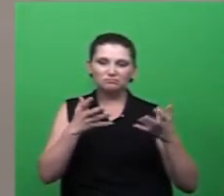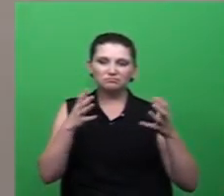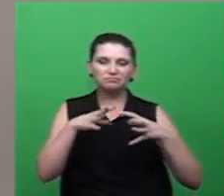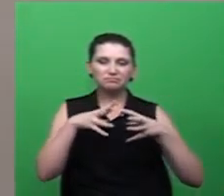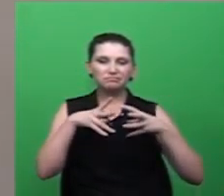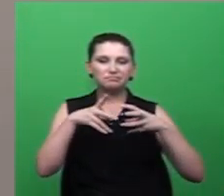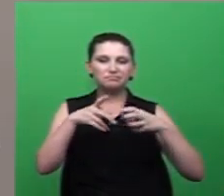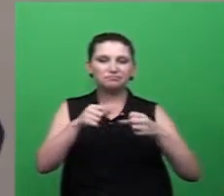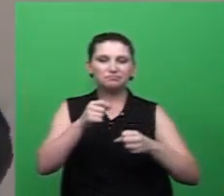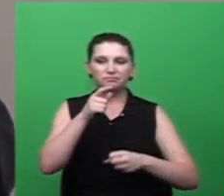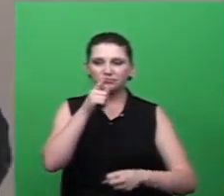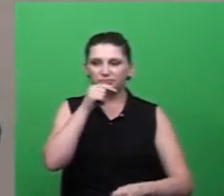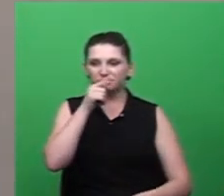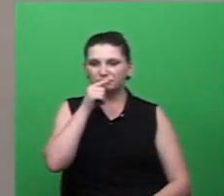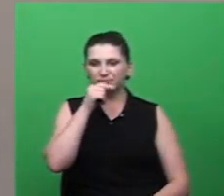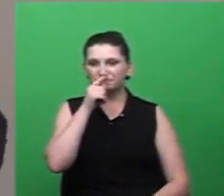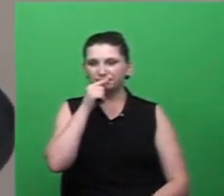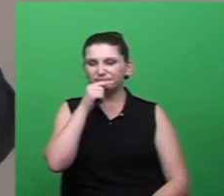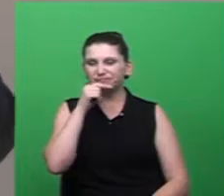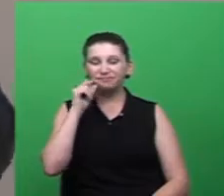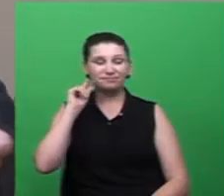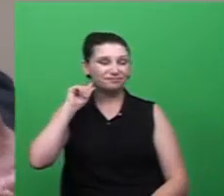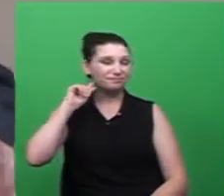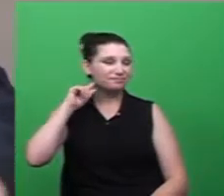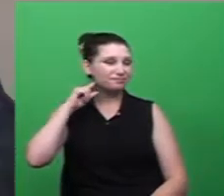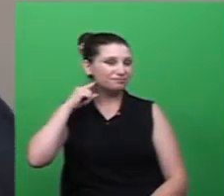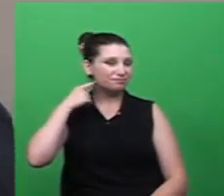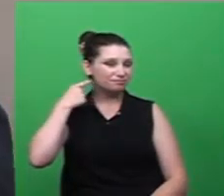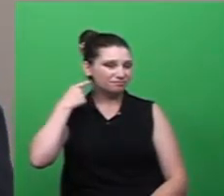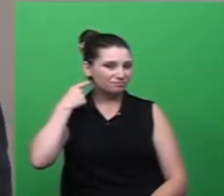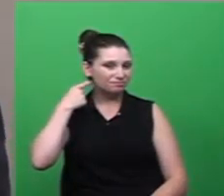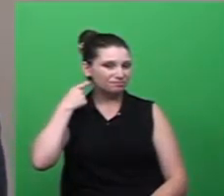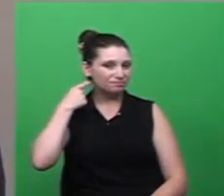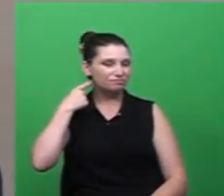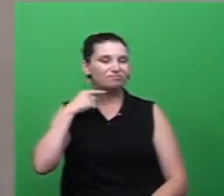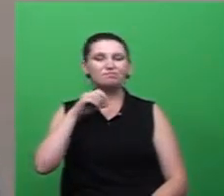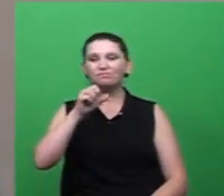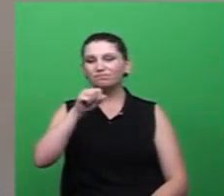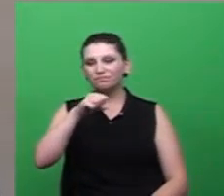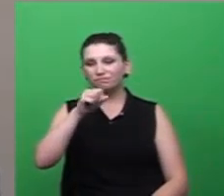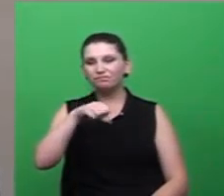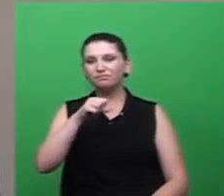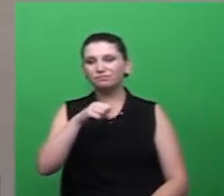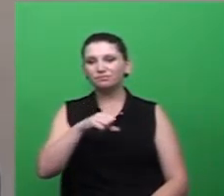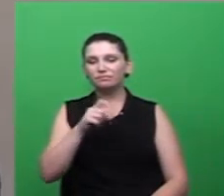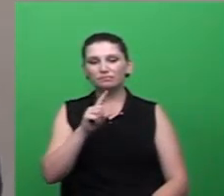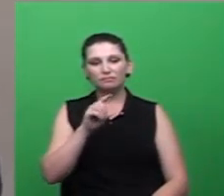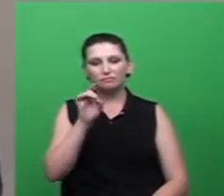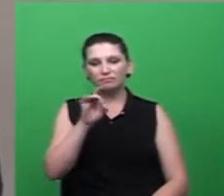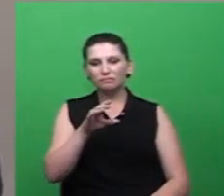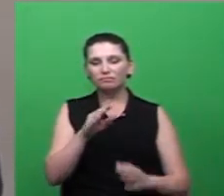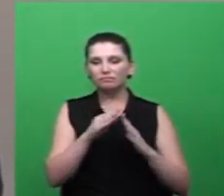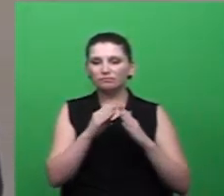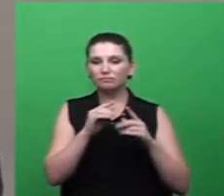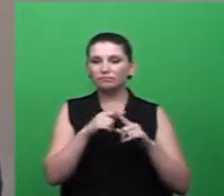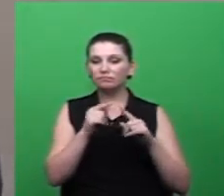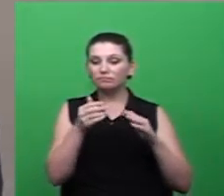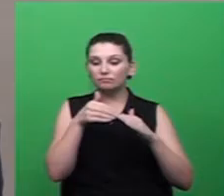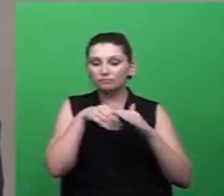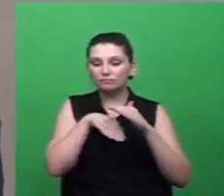mais água muita água muita sujeira muito esgoto não só na casa embaixo da casa